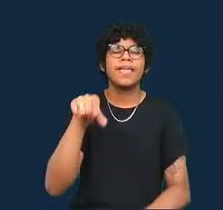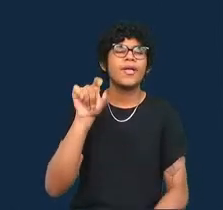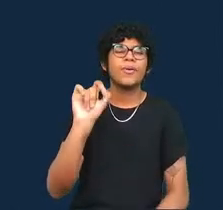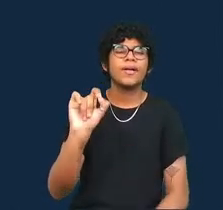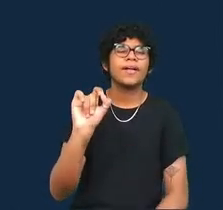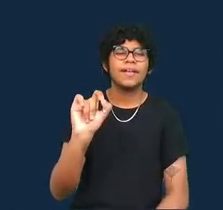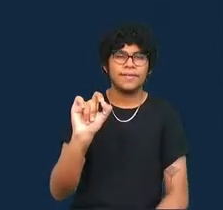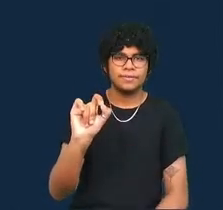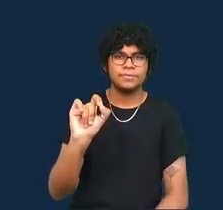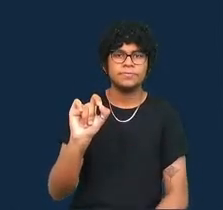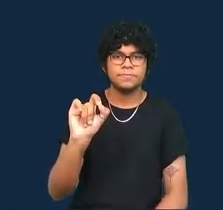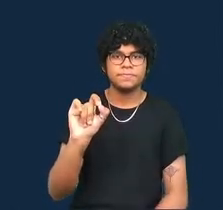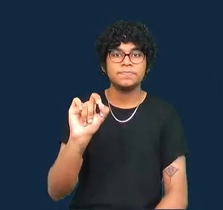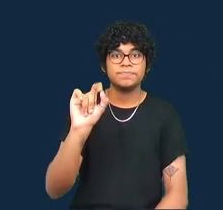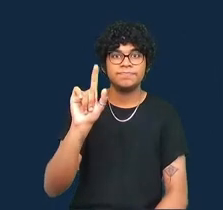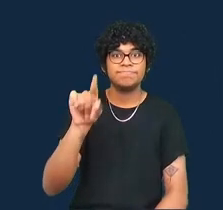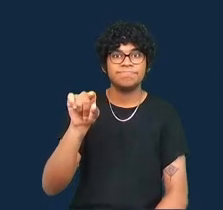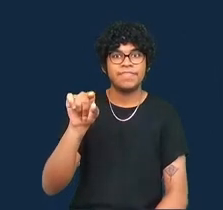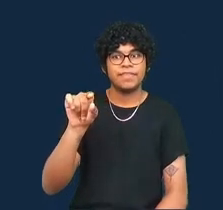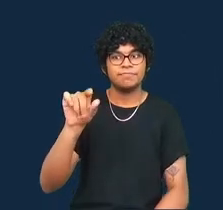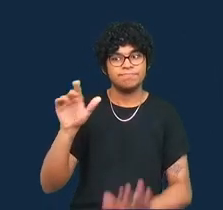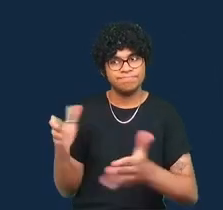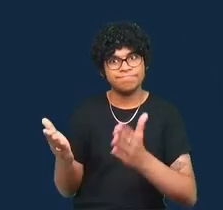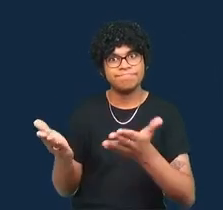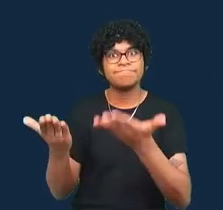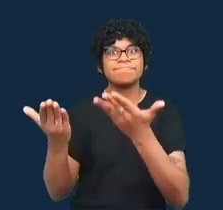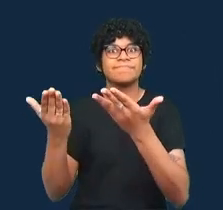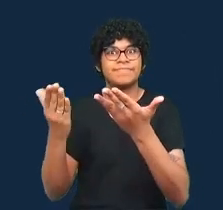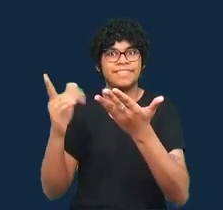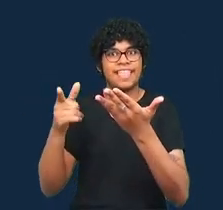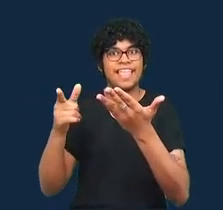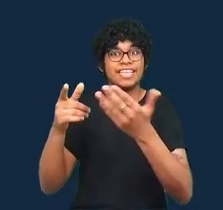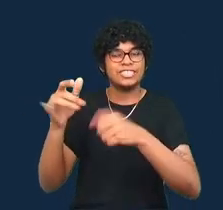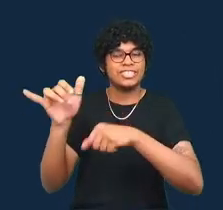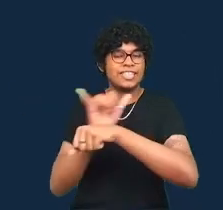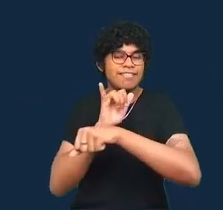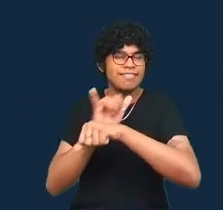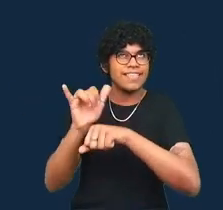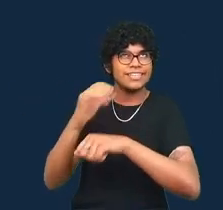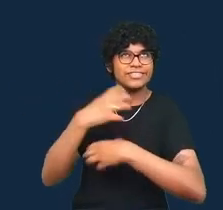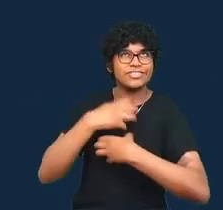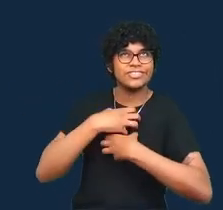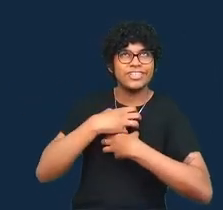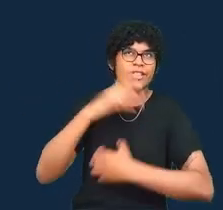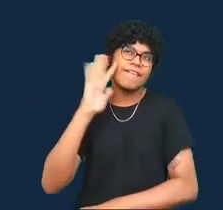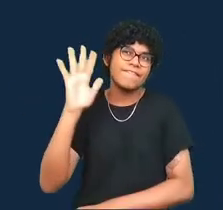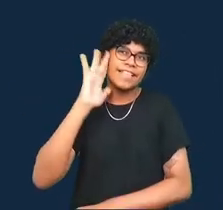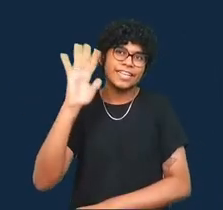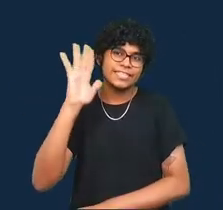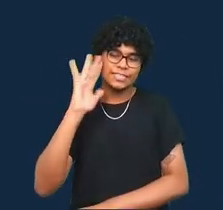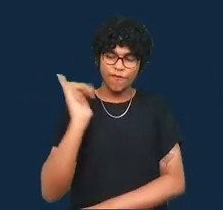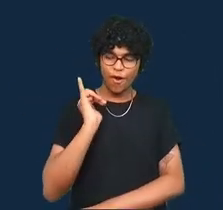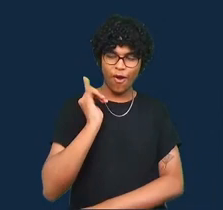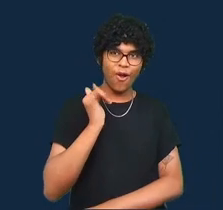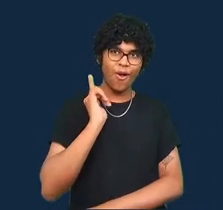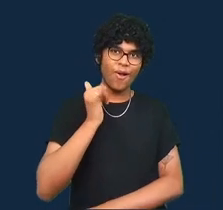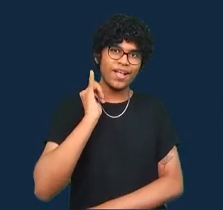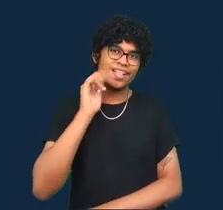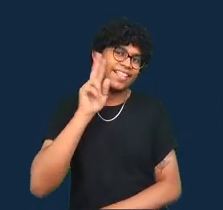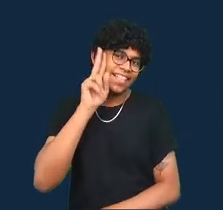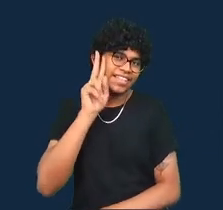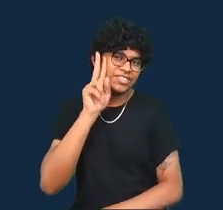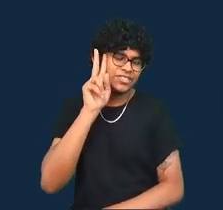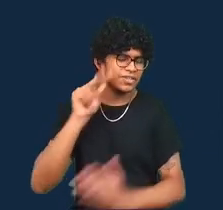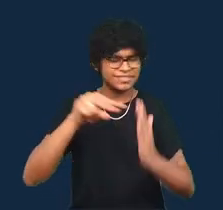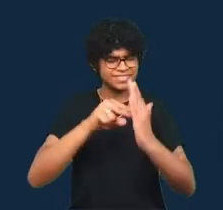trata de cultivar aquilo que chamamos de maneiras reflexivas de contar uma história. O que que isso significa?